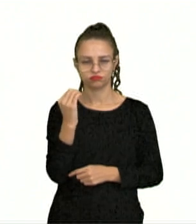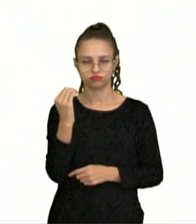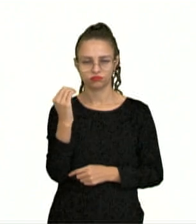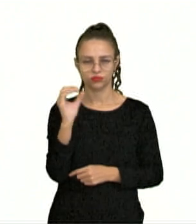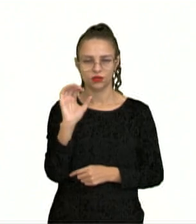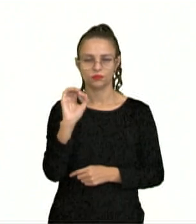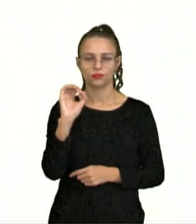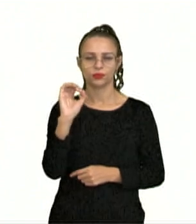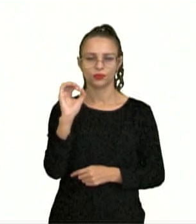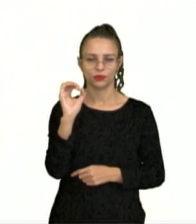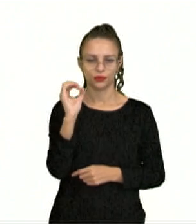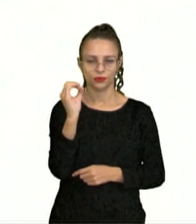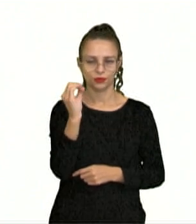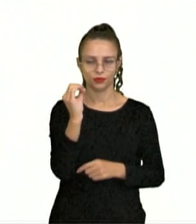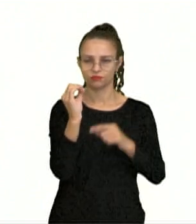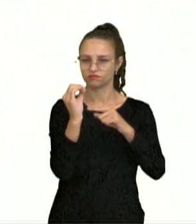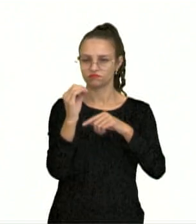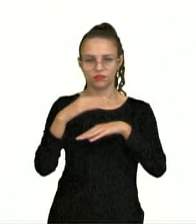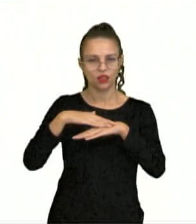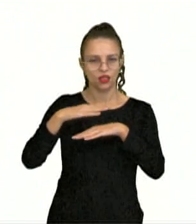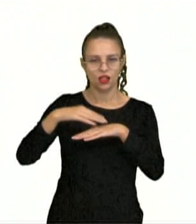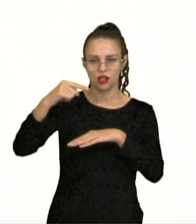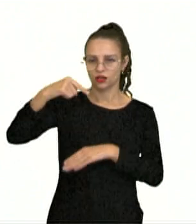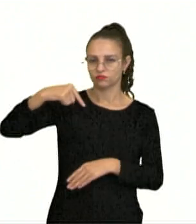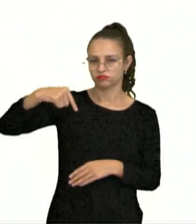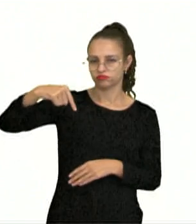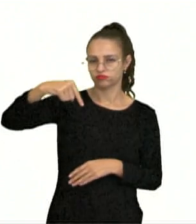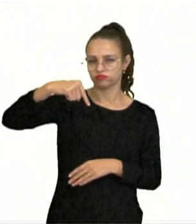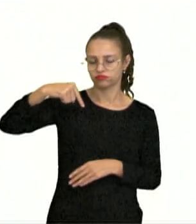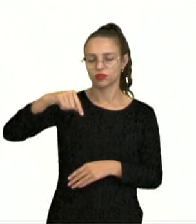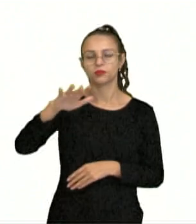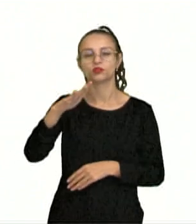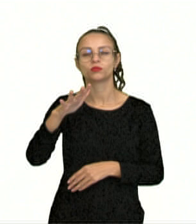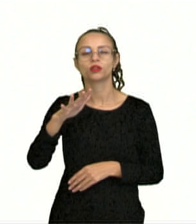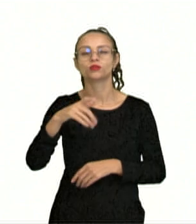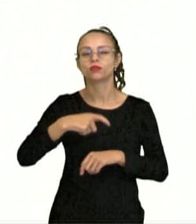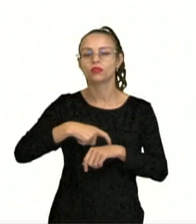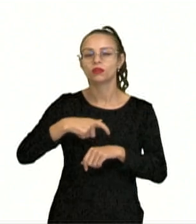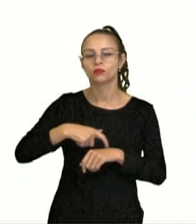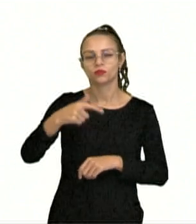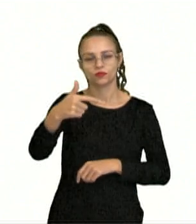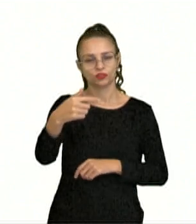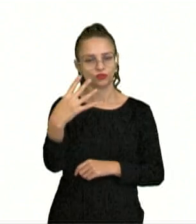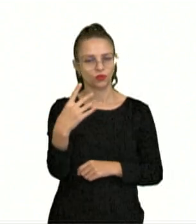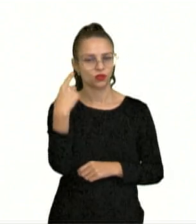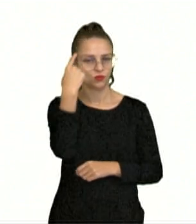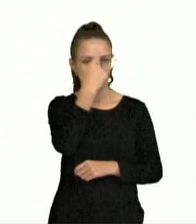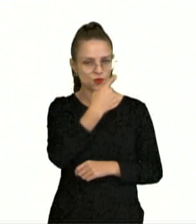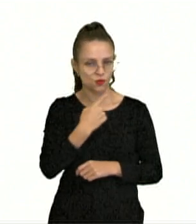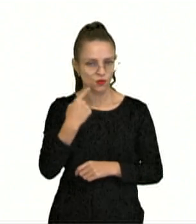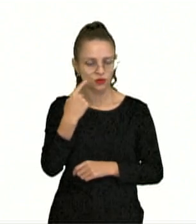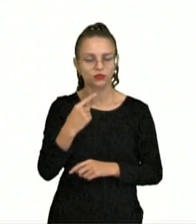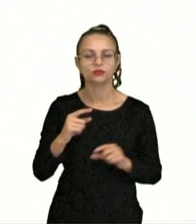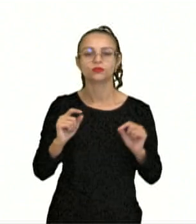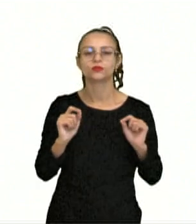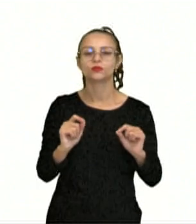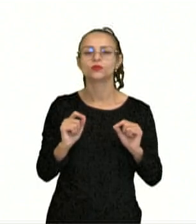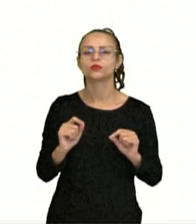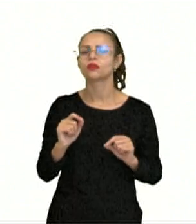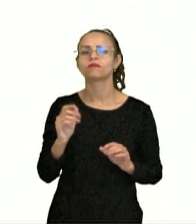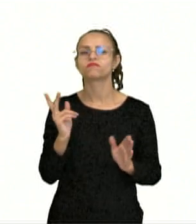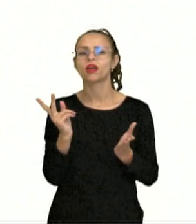girando em torno de si mesma, que tem uma duração aproximada de 24 horas. E quais são as